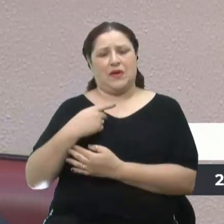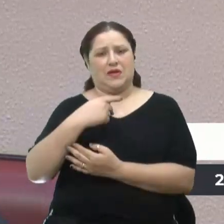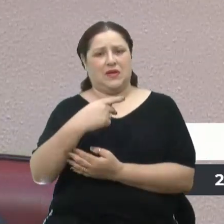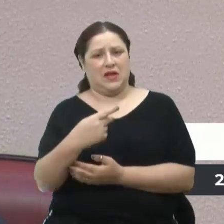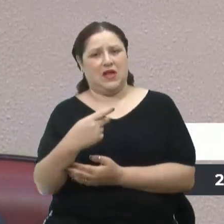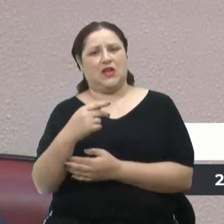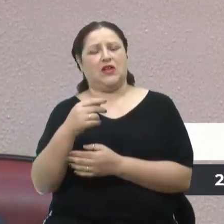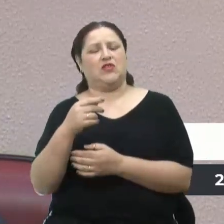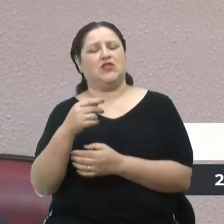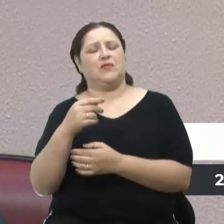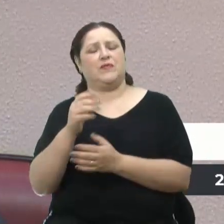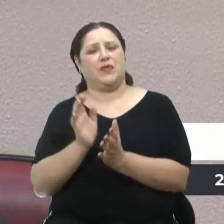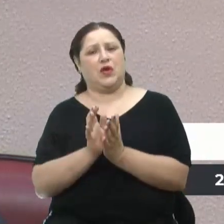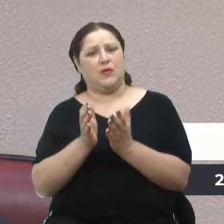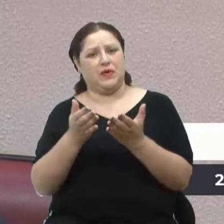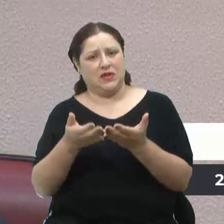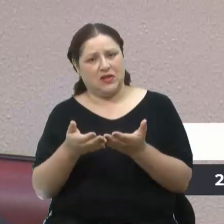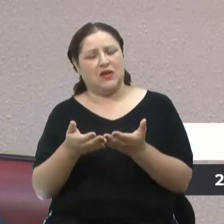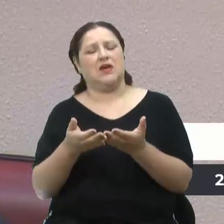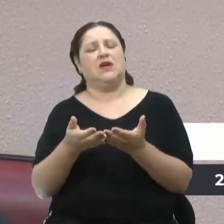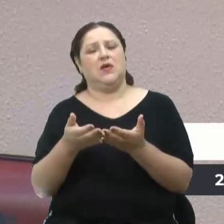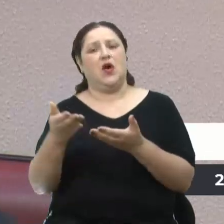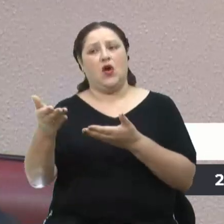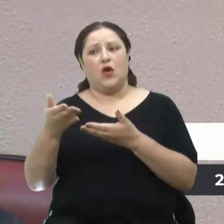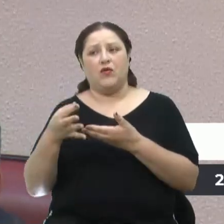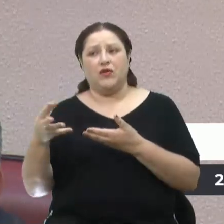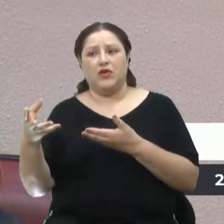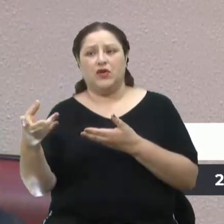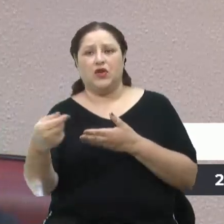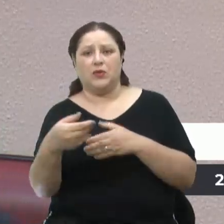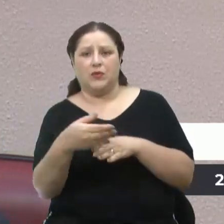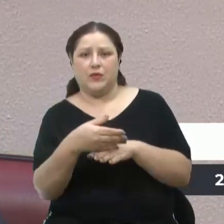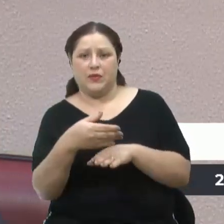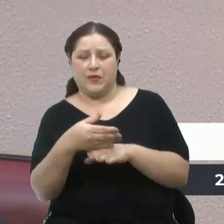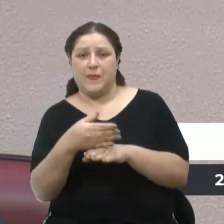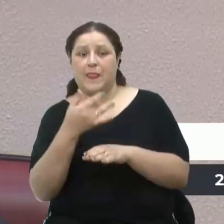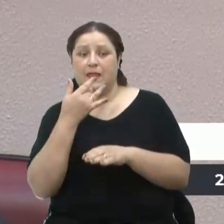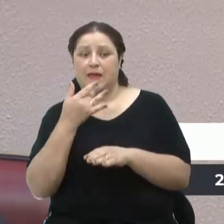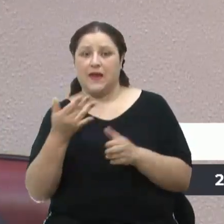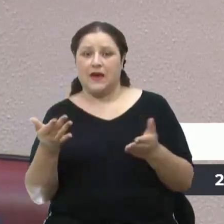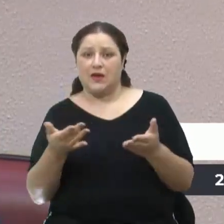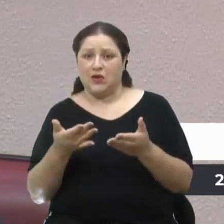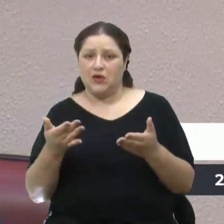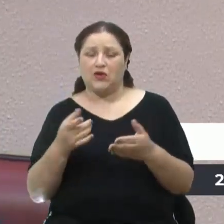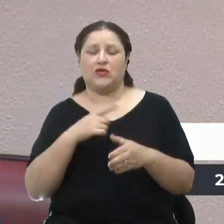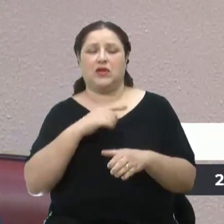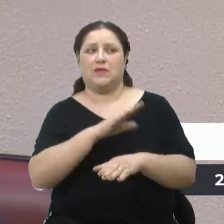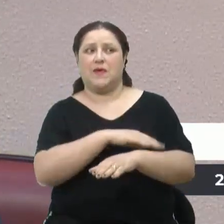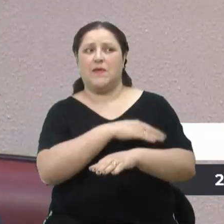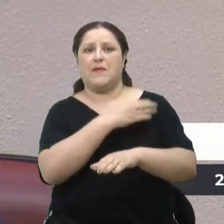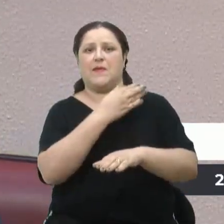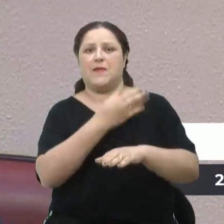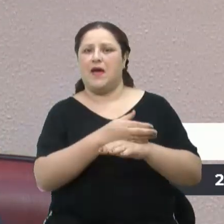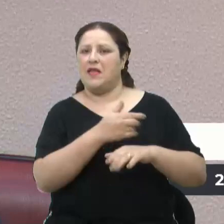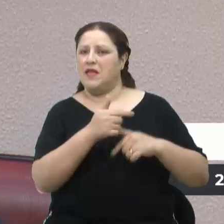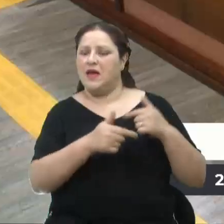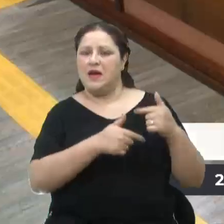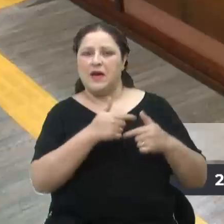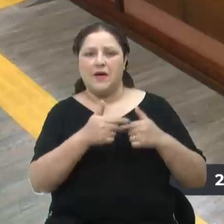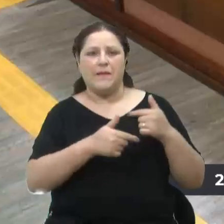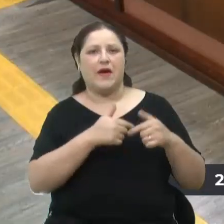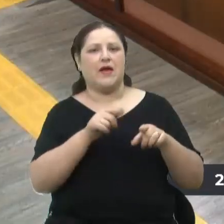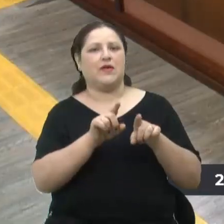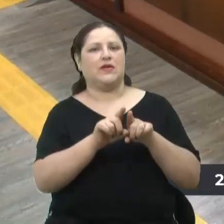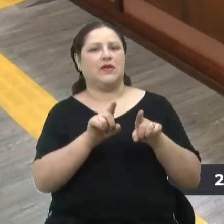presente, porque a tarde promete, e deverá ser de muita discussão e de muito proveito. Era isso, meu muito obrigado.